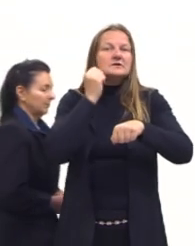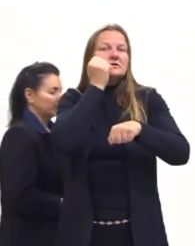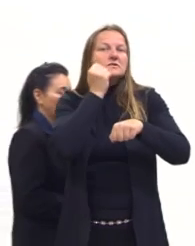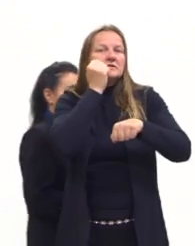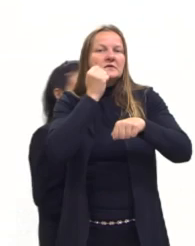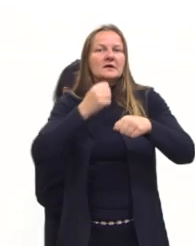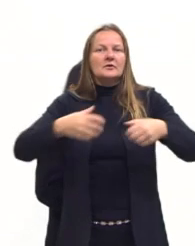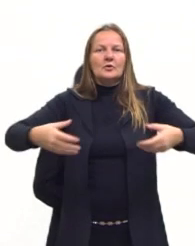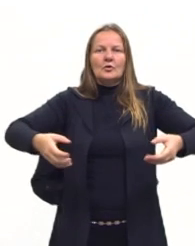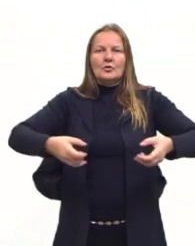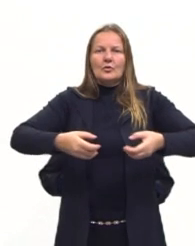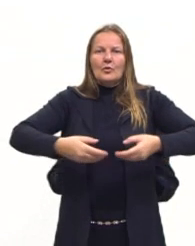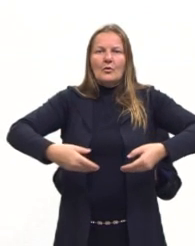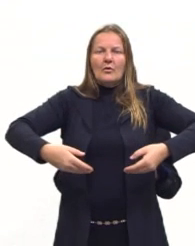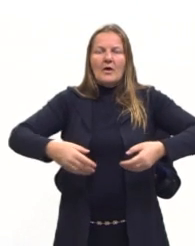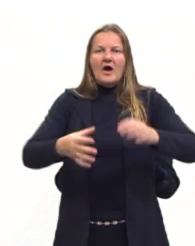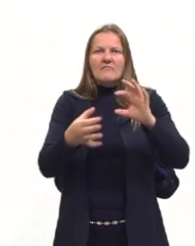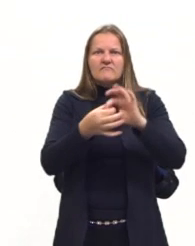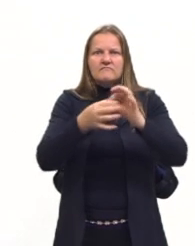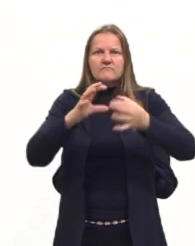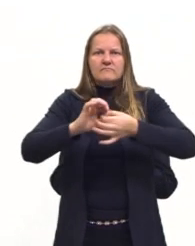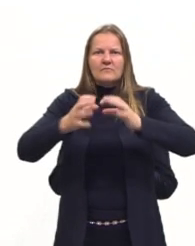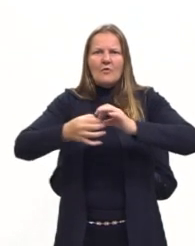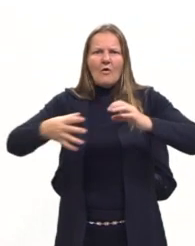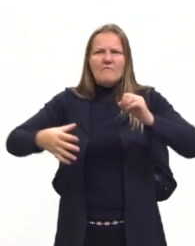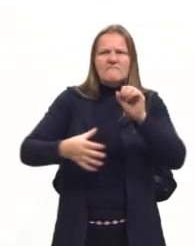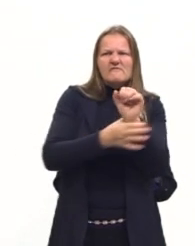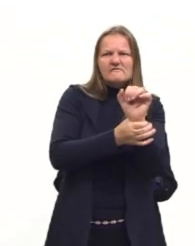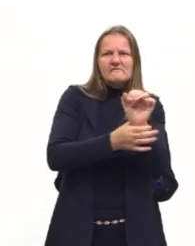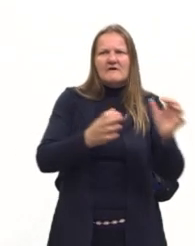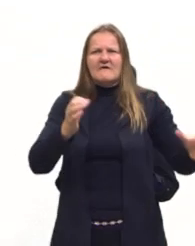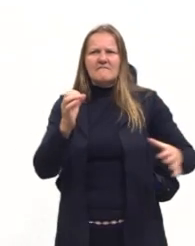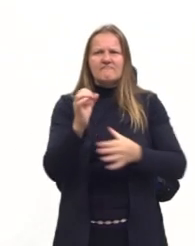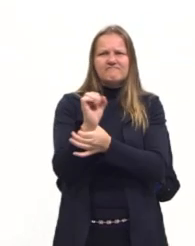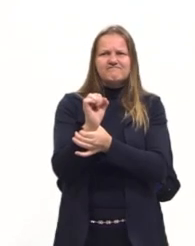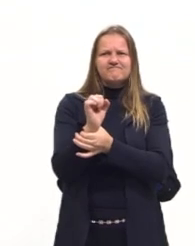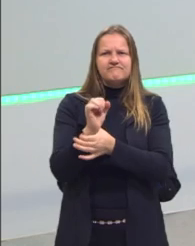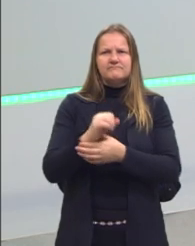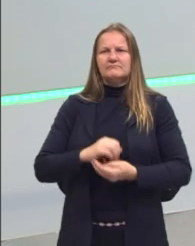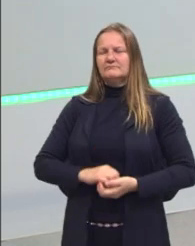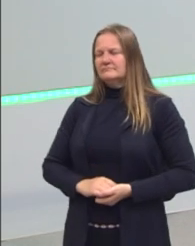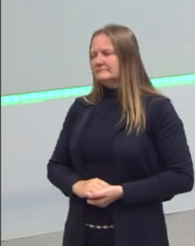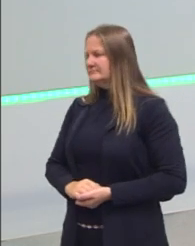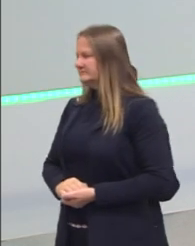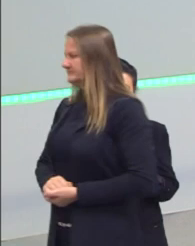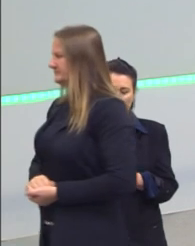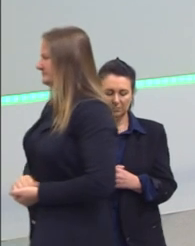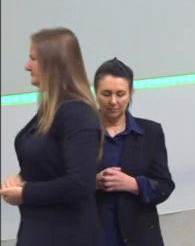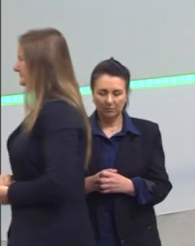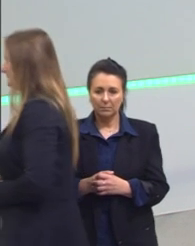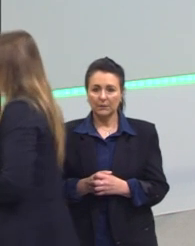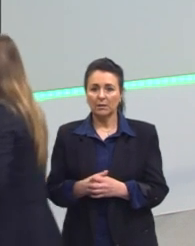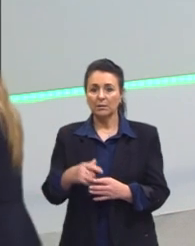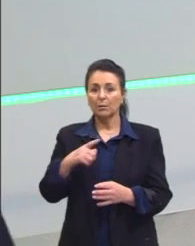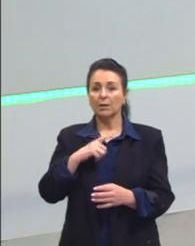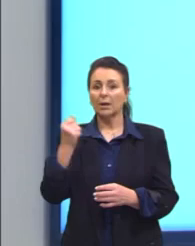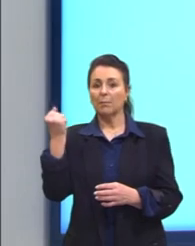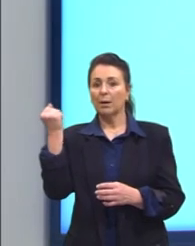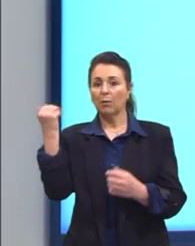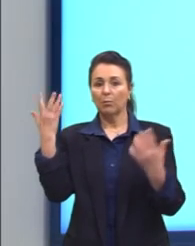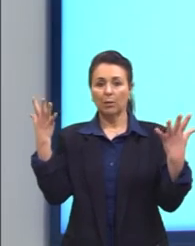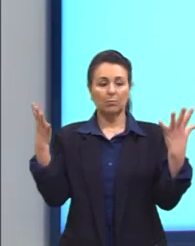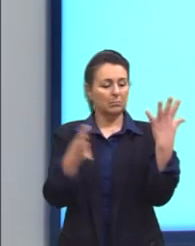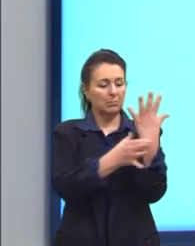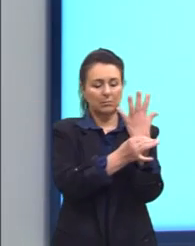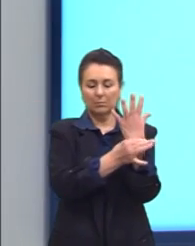uma corrente prendendo elas. Então, gente tem ali essa mão com uma